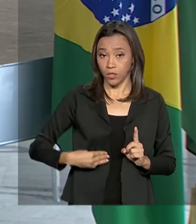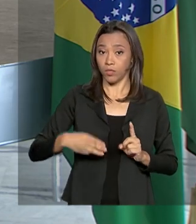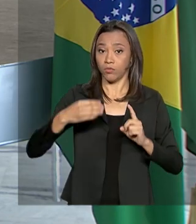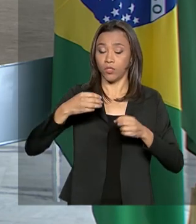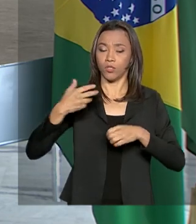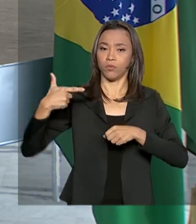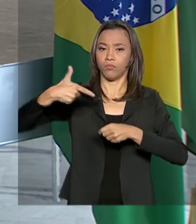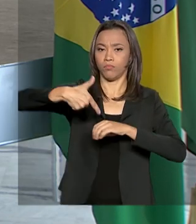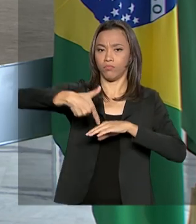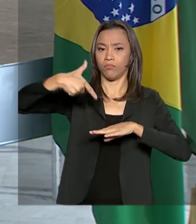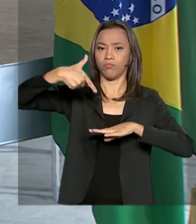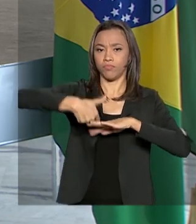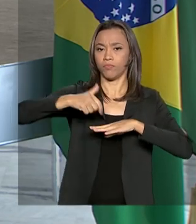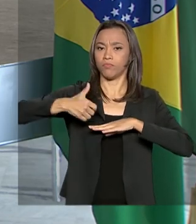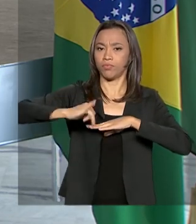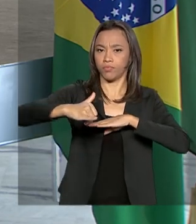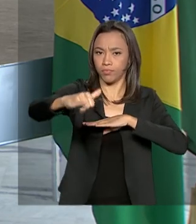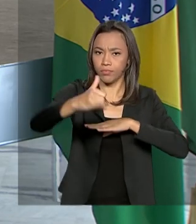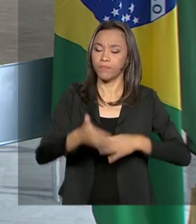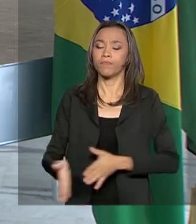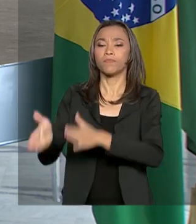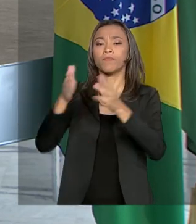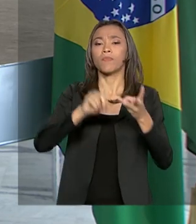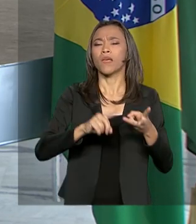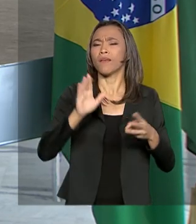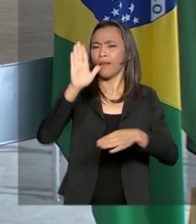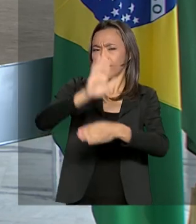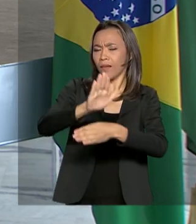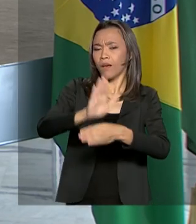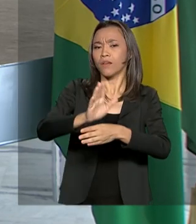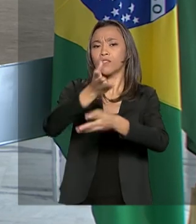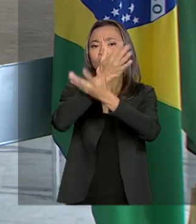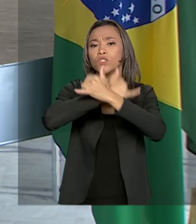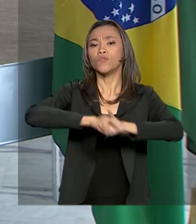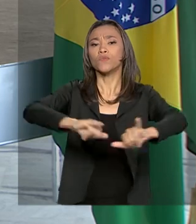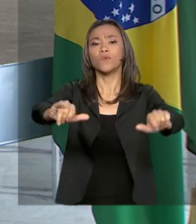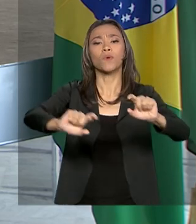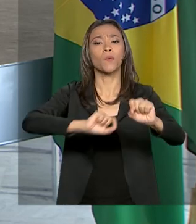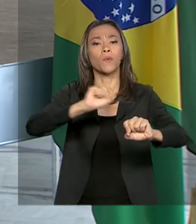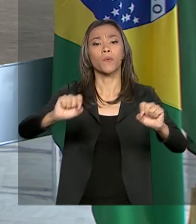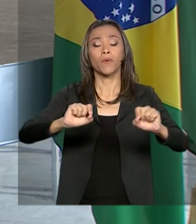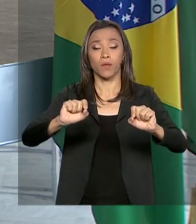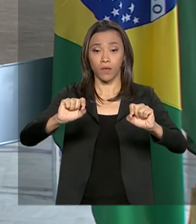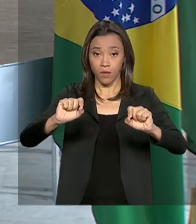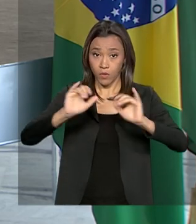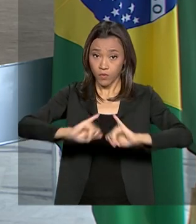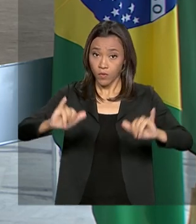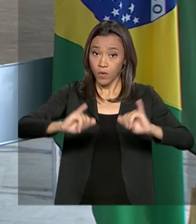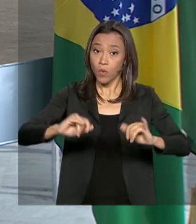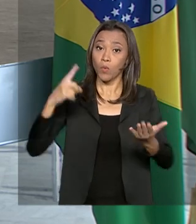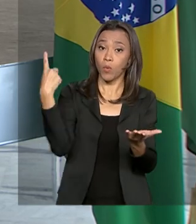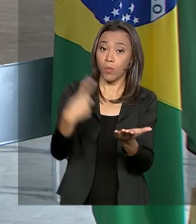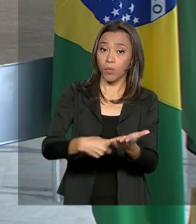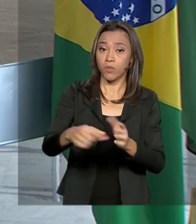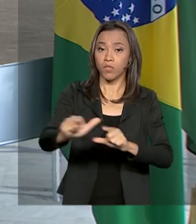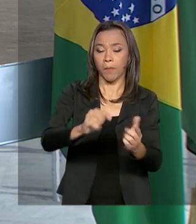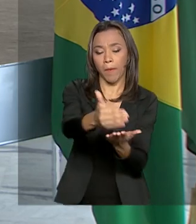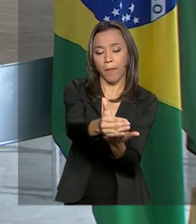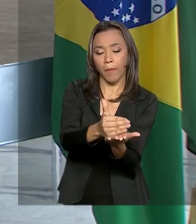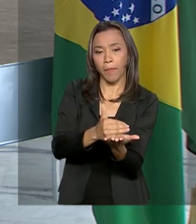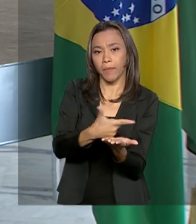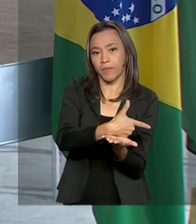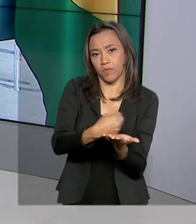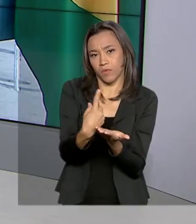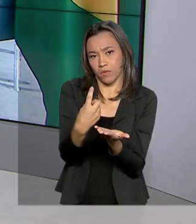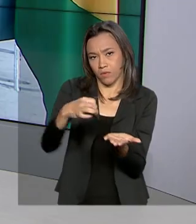último, no final da tarde, ele lança uma campanha, a campanha Agenda Positiva Regional 2019. Roberto.